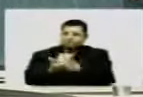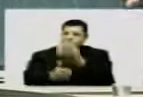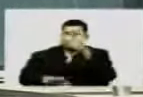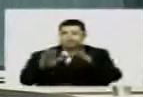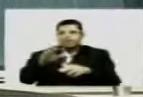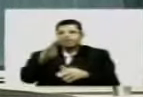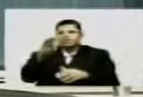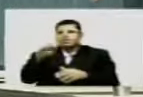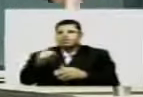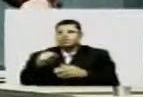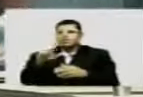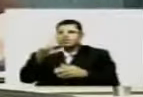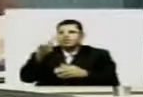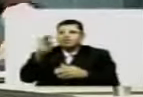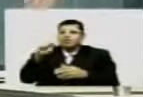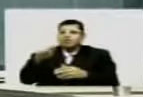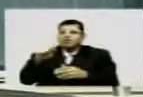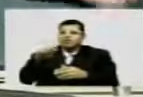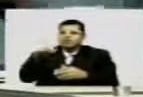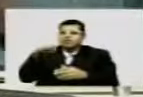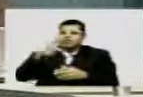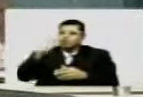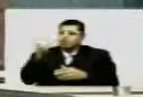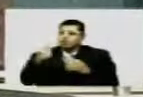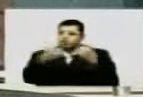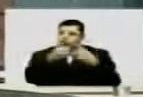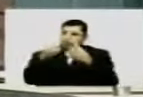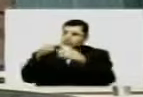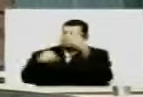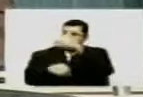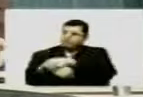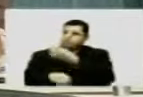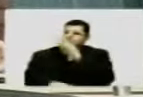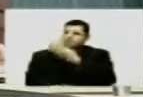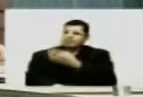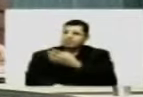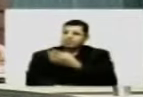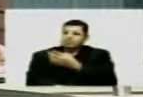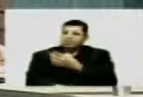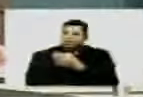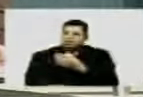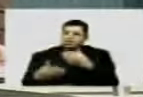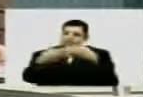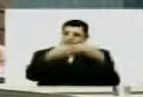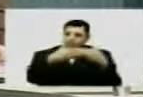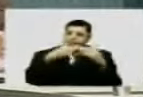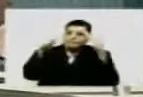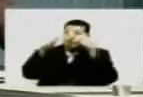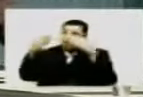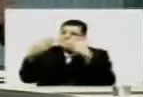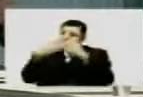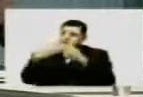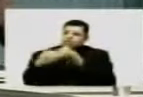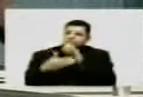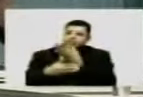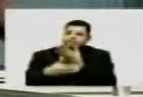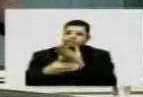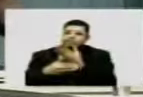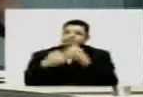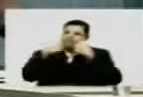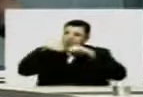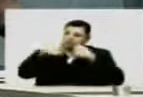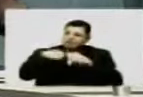Vejamim Constant, Atalaia do Norte, Tonantins, todos os municípios ali das proximidades. Portanto,